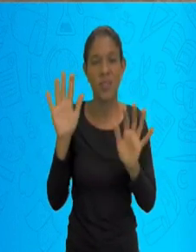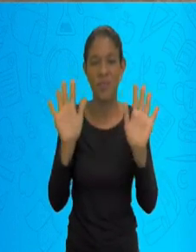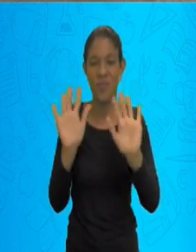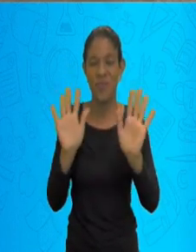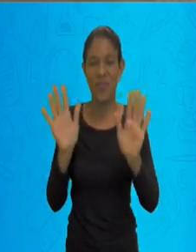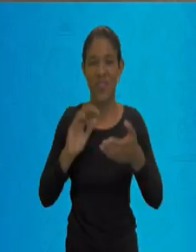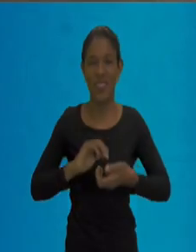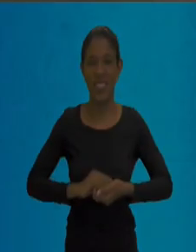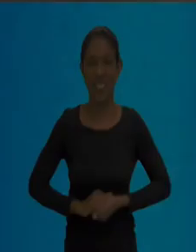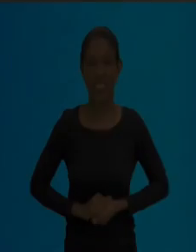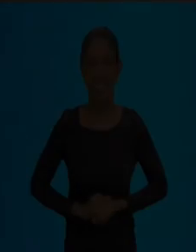Até mais! acessar a nossa plataforma SmetGV.